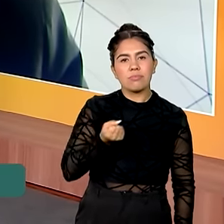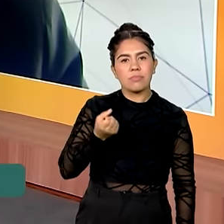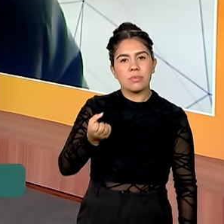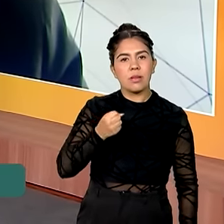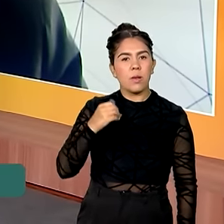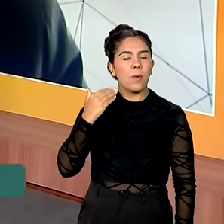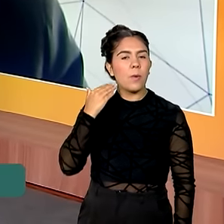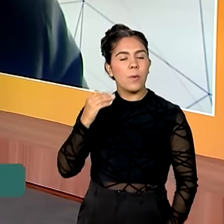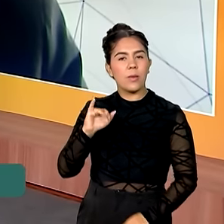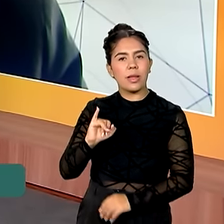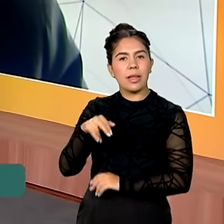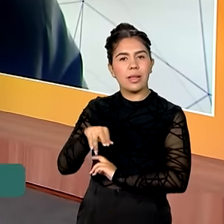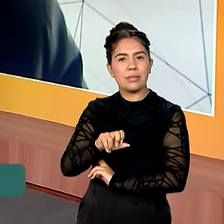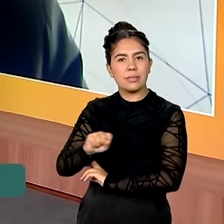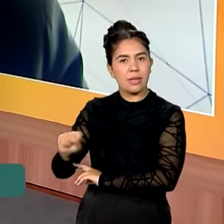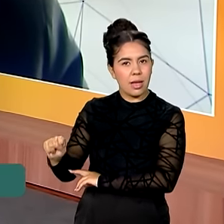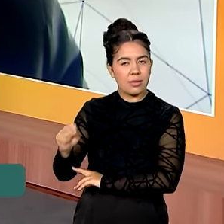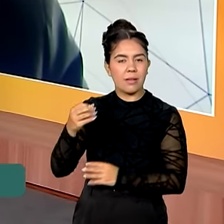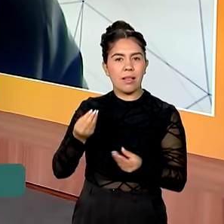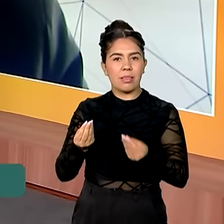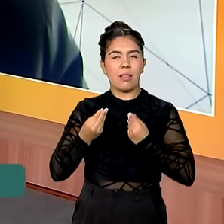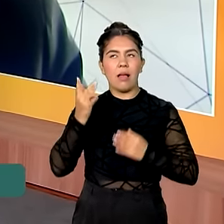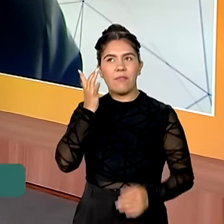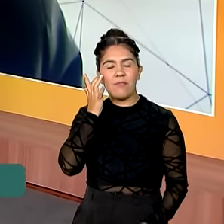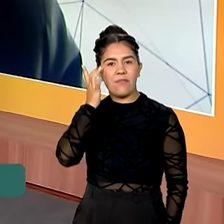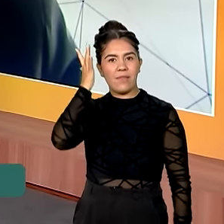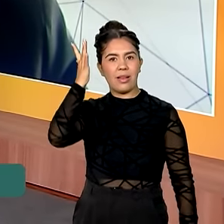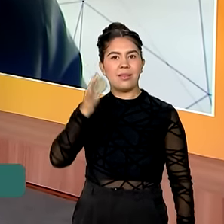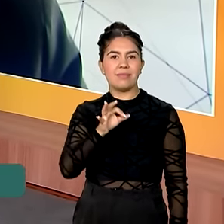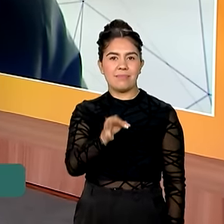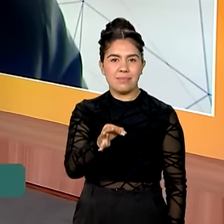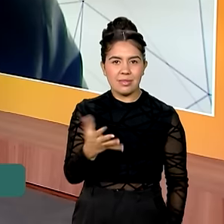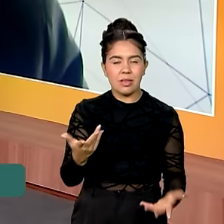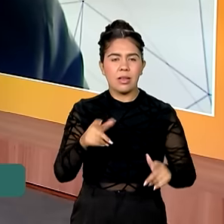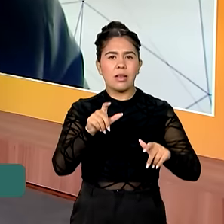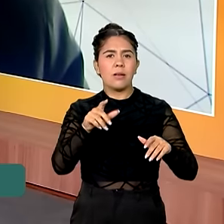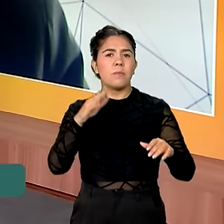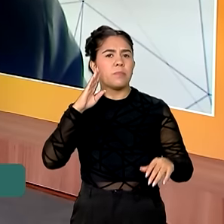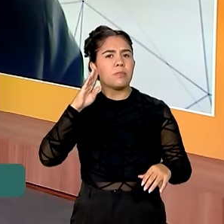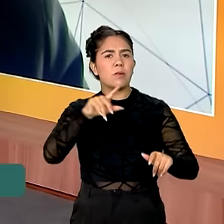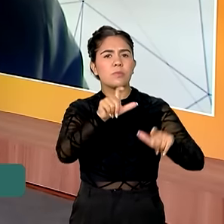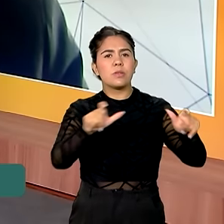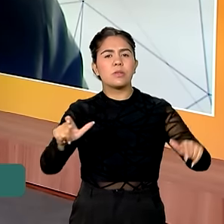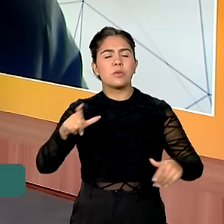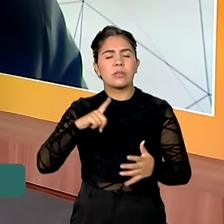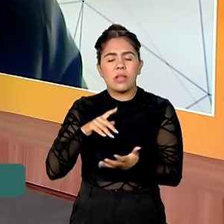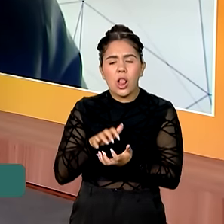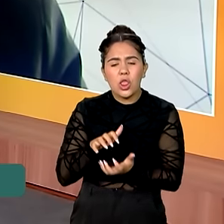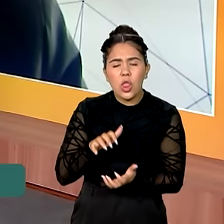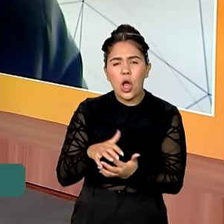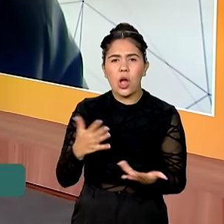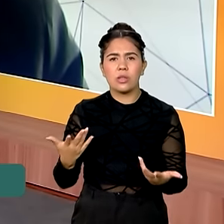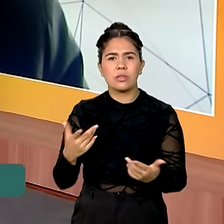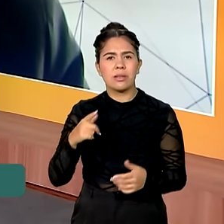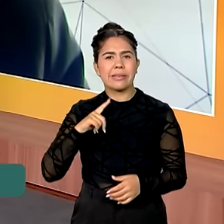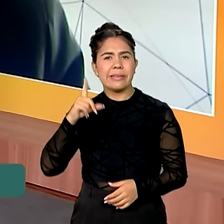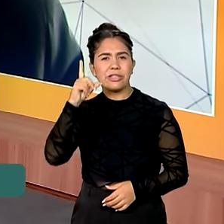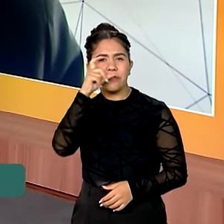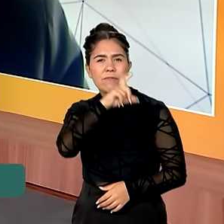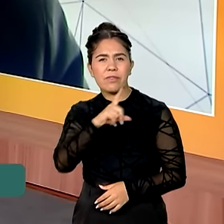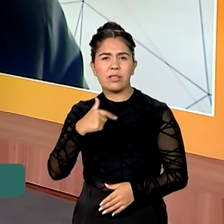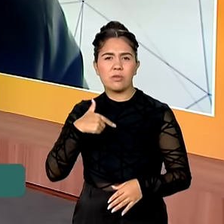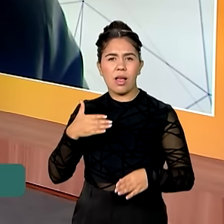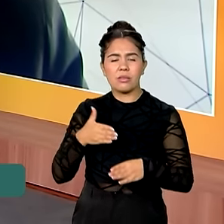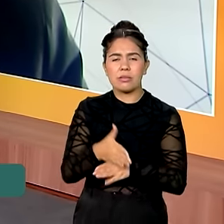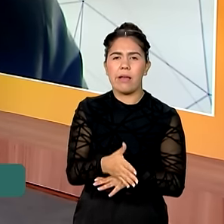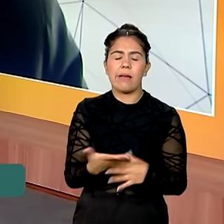.br. Isso aí beneficia principalmente as pessoas que têm dificuldade de locomoção, pessoas muito idosas, né? Explica pra gente um pouco mais